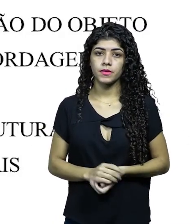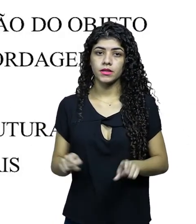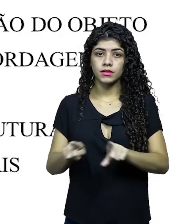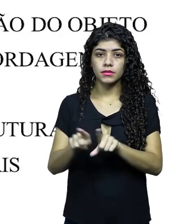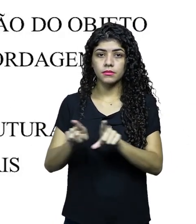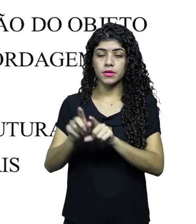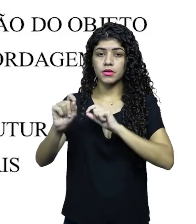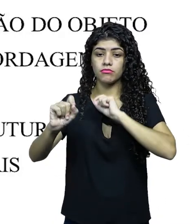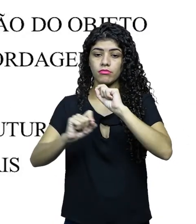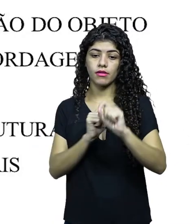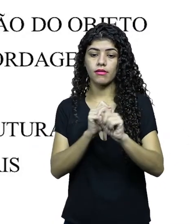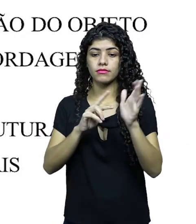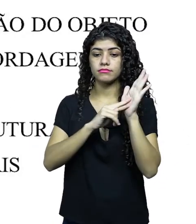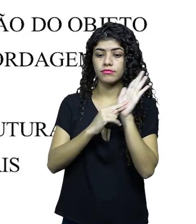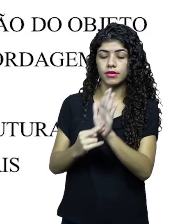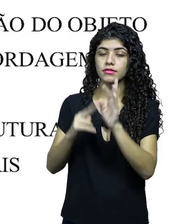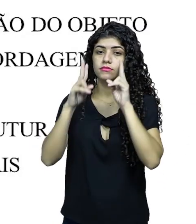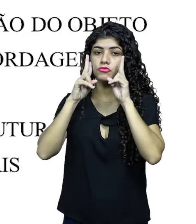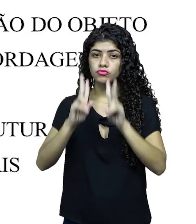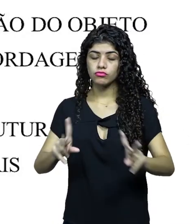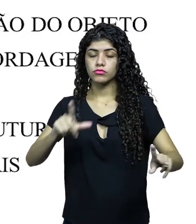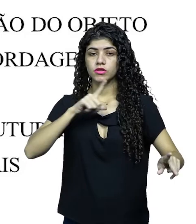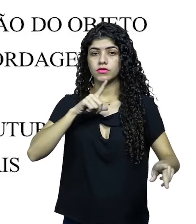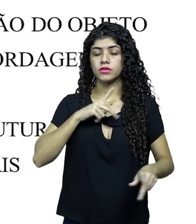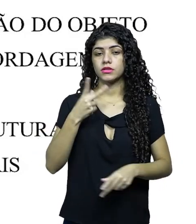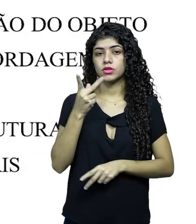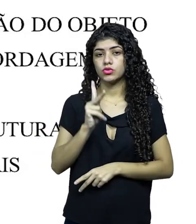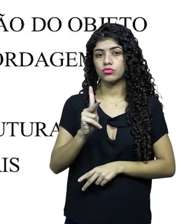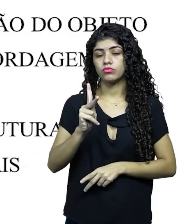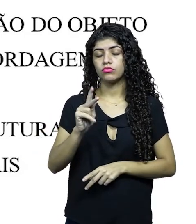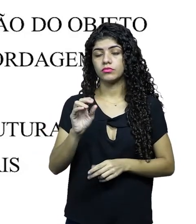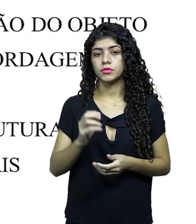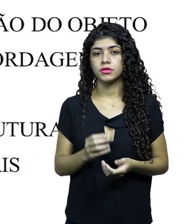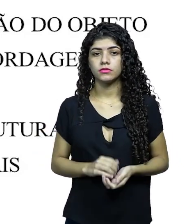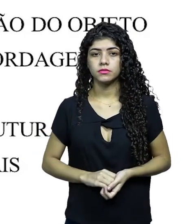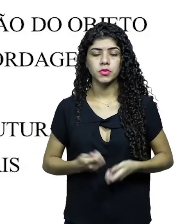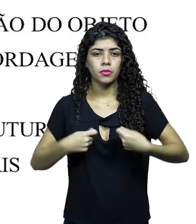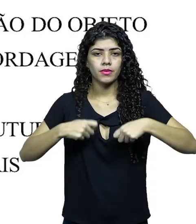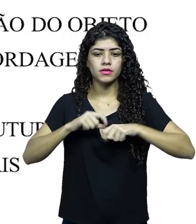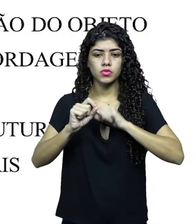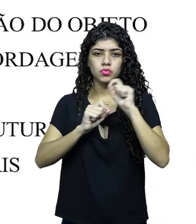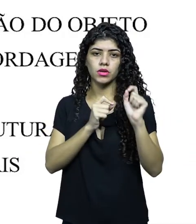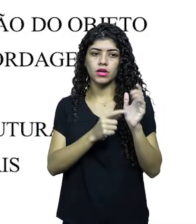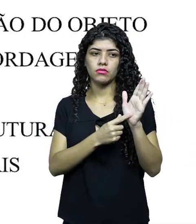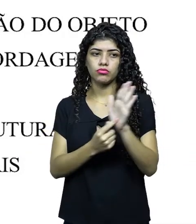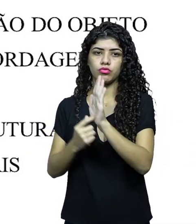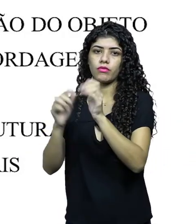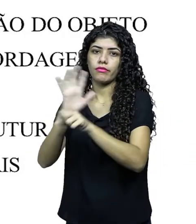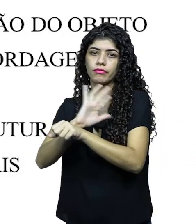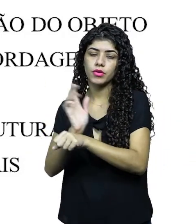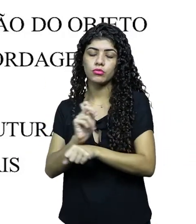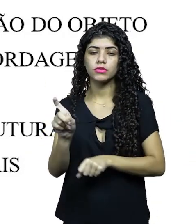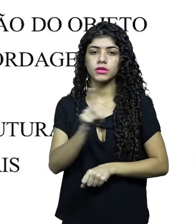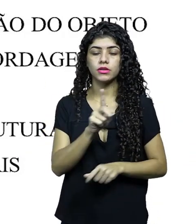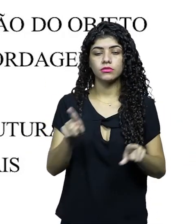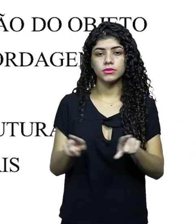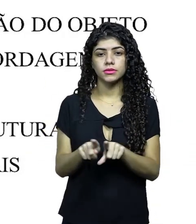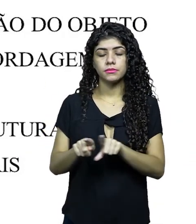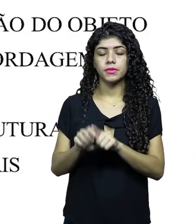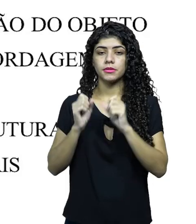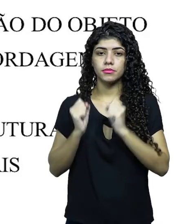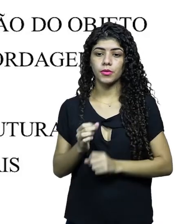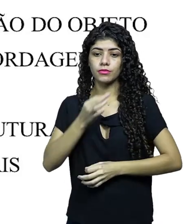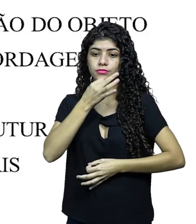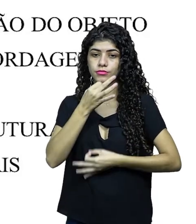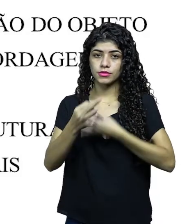é isso. Por último, as referências visuais que você está trazendo para a sua obra. Nesse ponto, você não precisa citar apenas